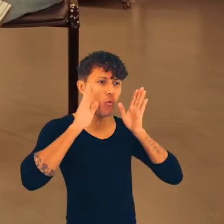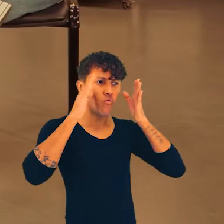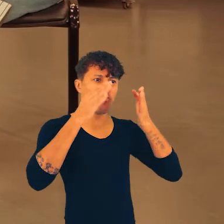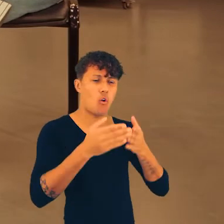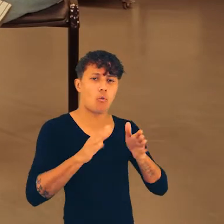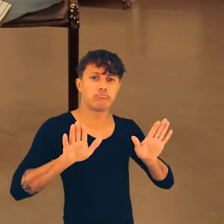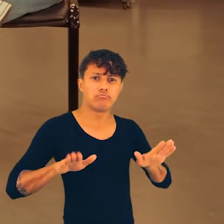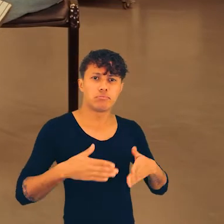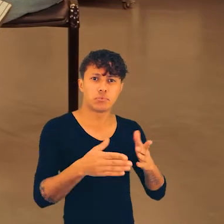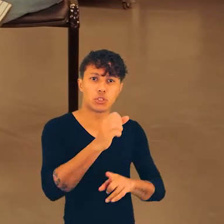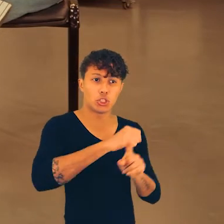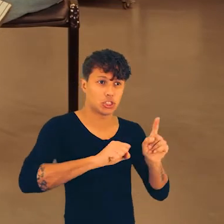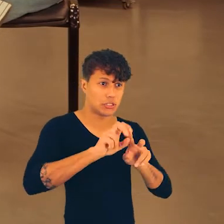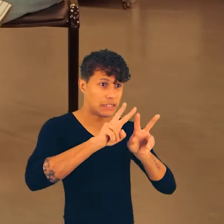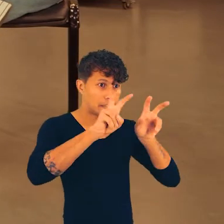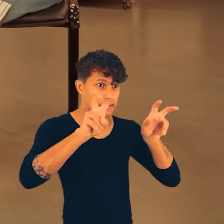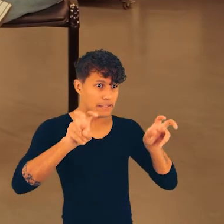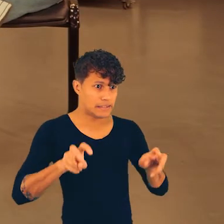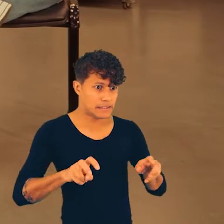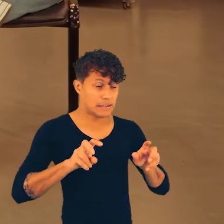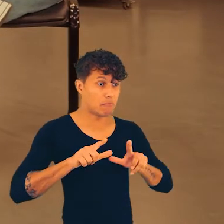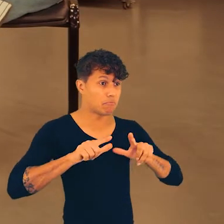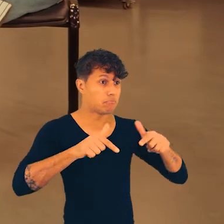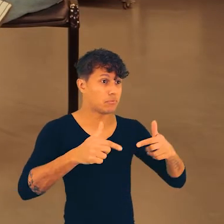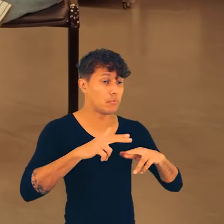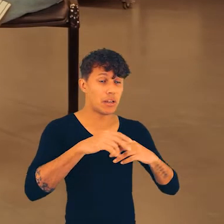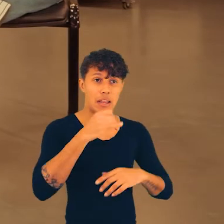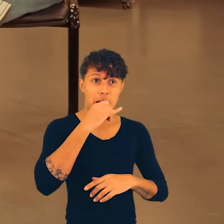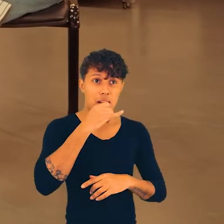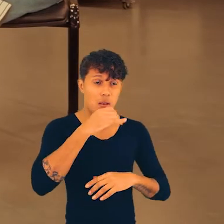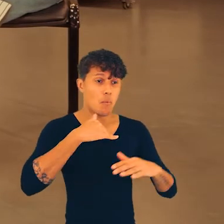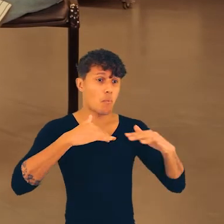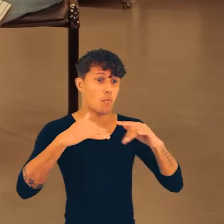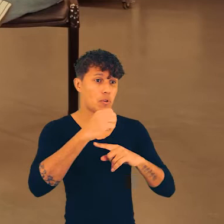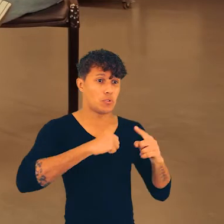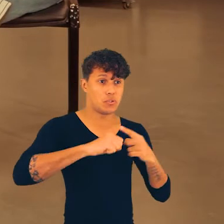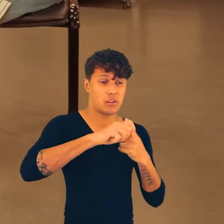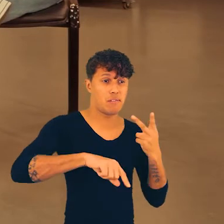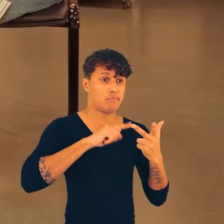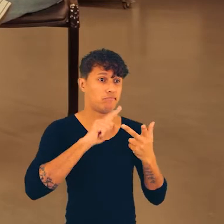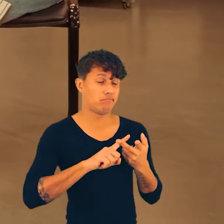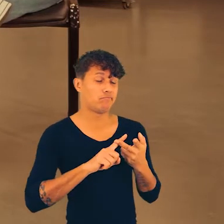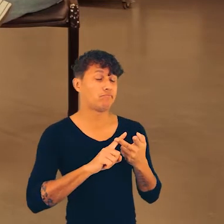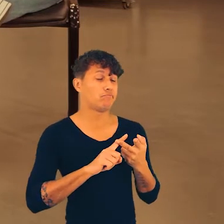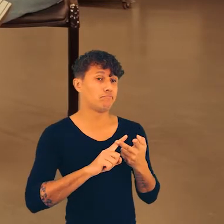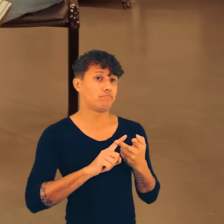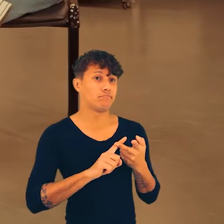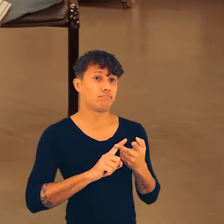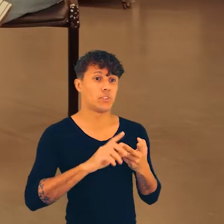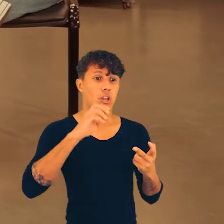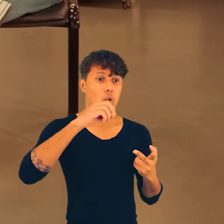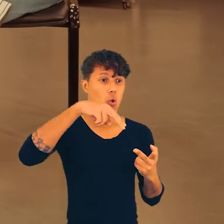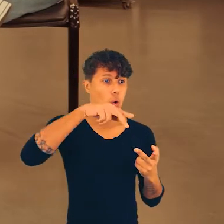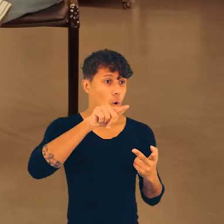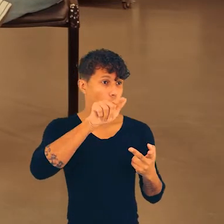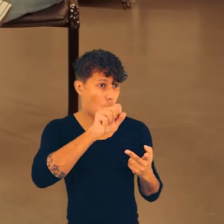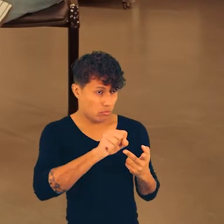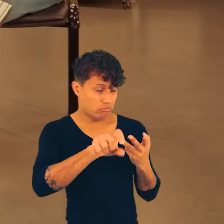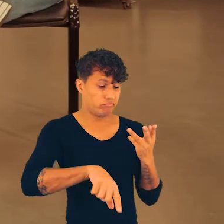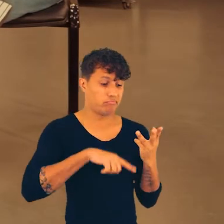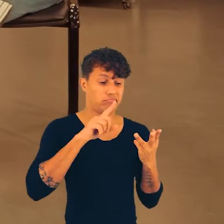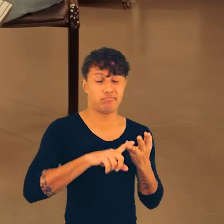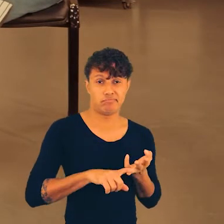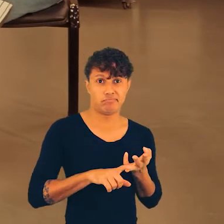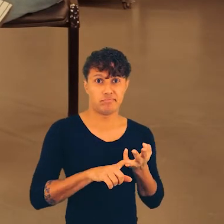de organização, engajamento social em torno de causas, seja através dos movimentos sociais, seja através